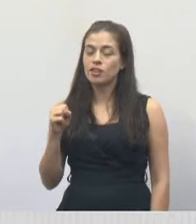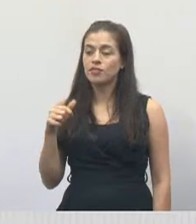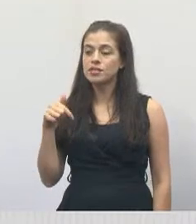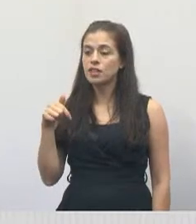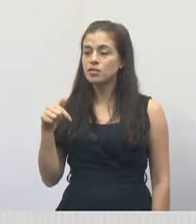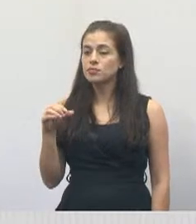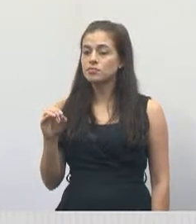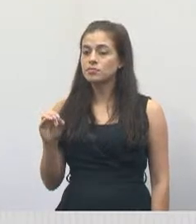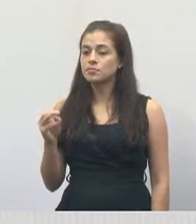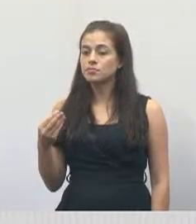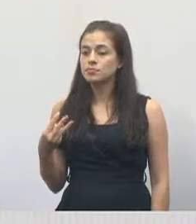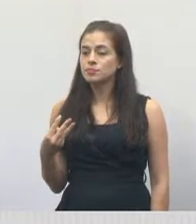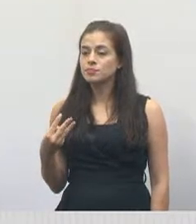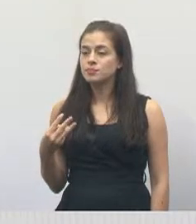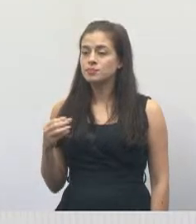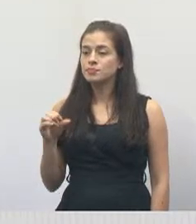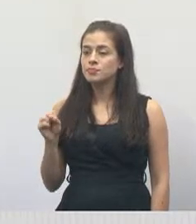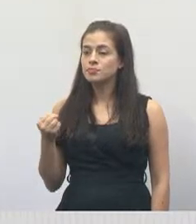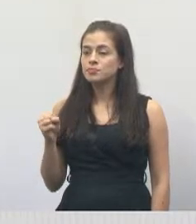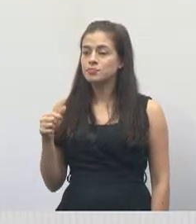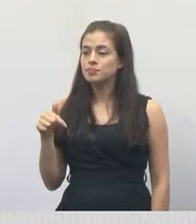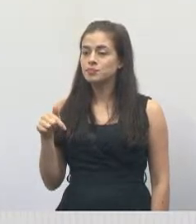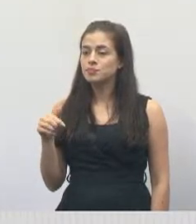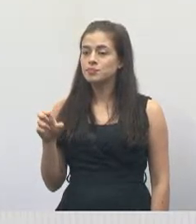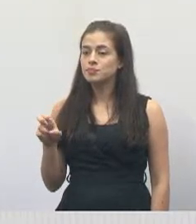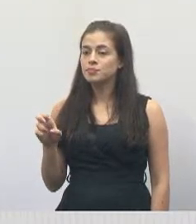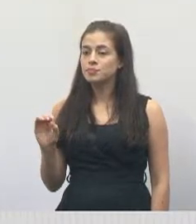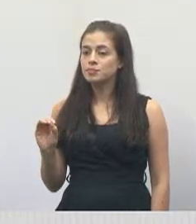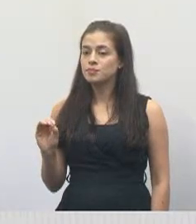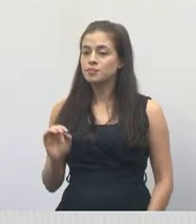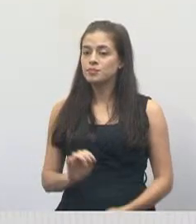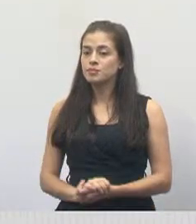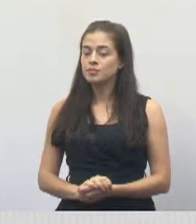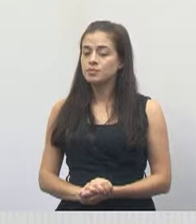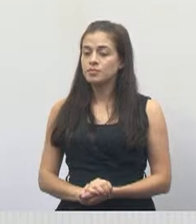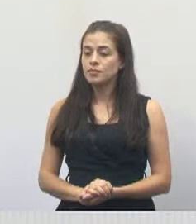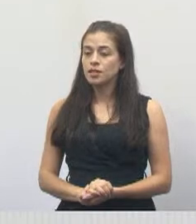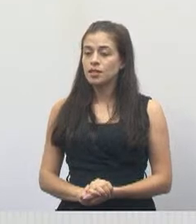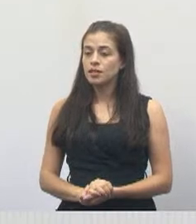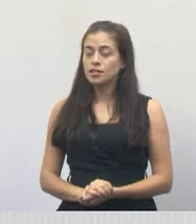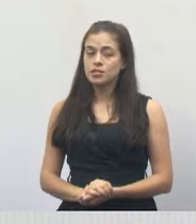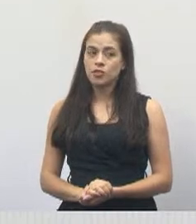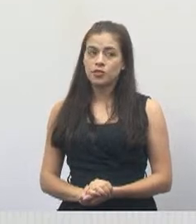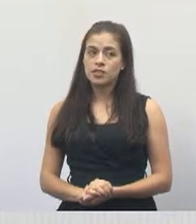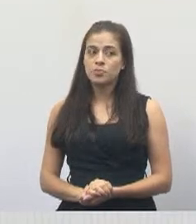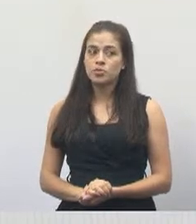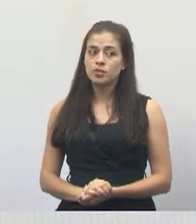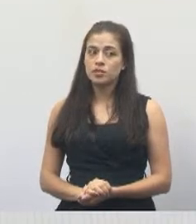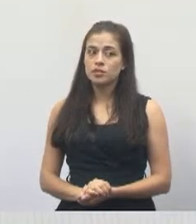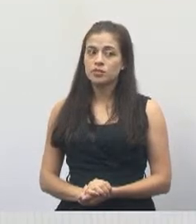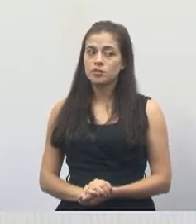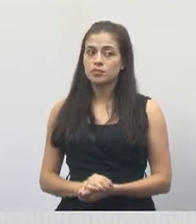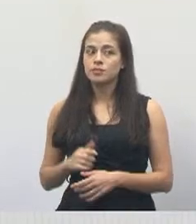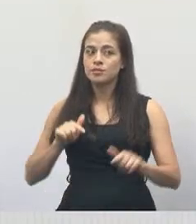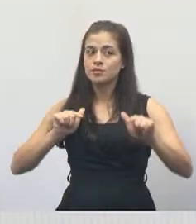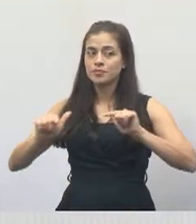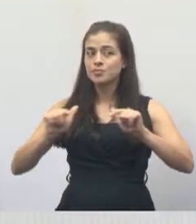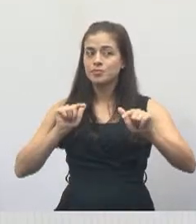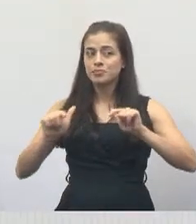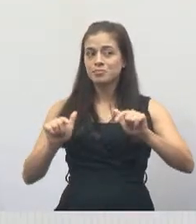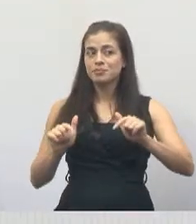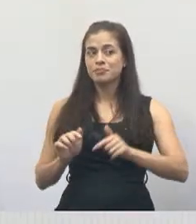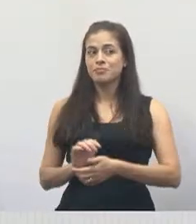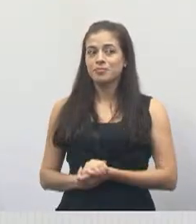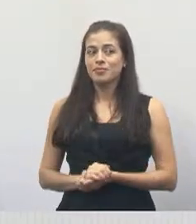987-03-8750. Estamos aí para trabalhar para o povo da cidade de Jacareí.